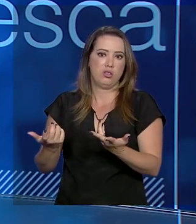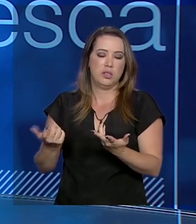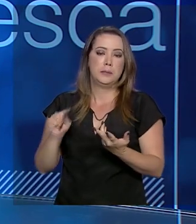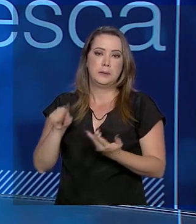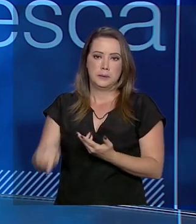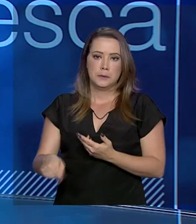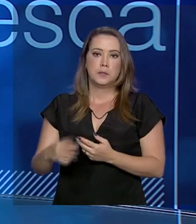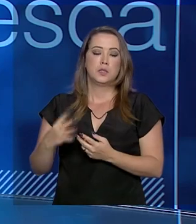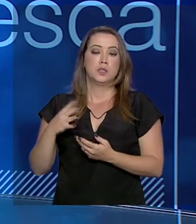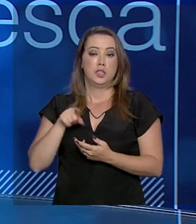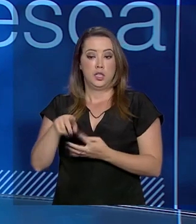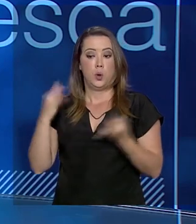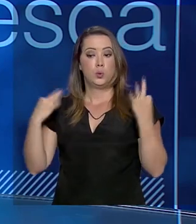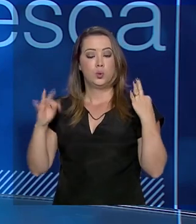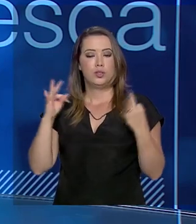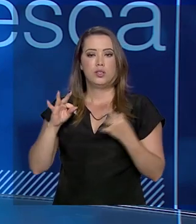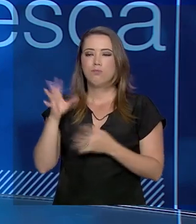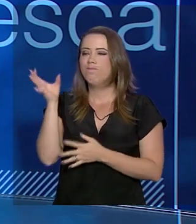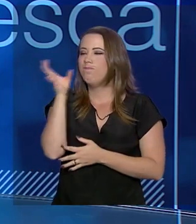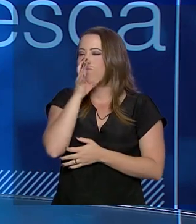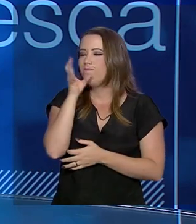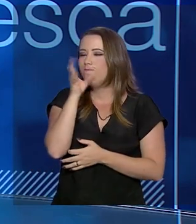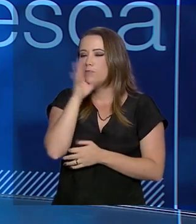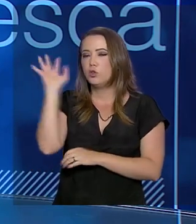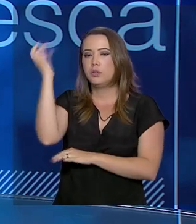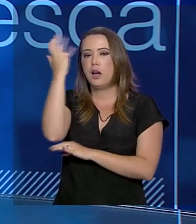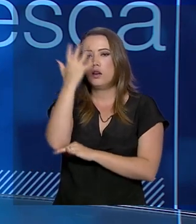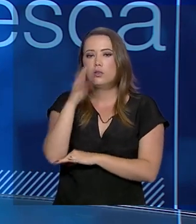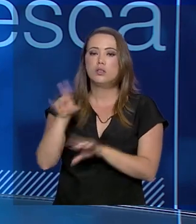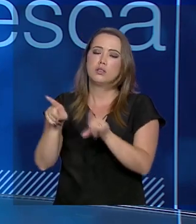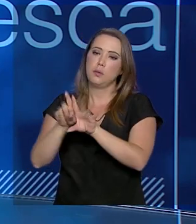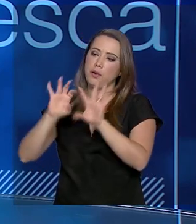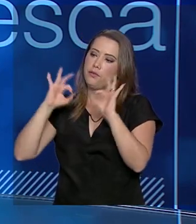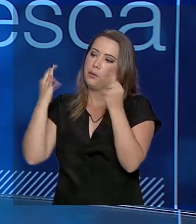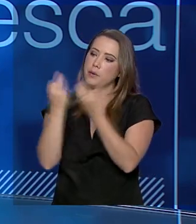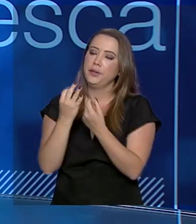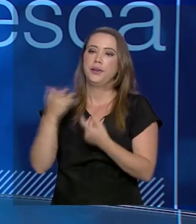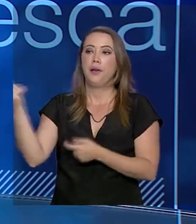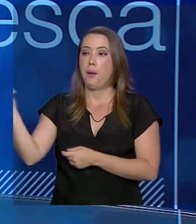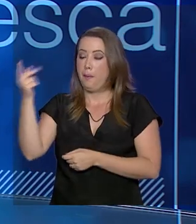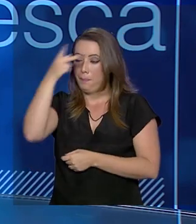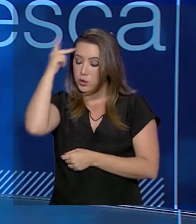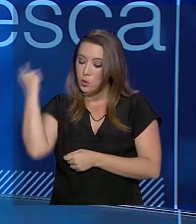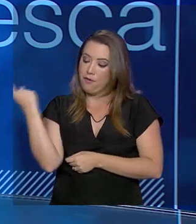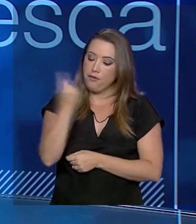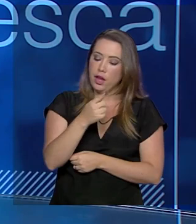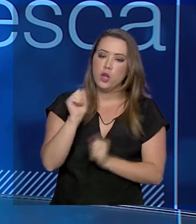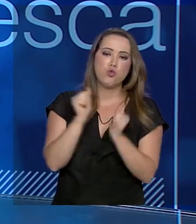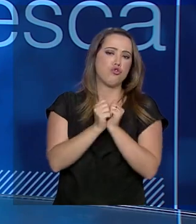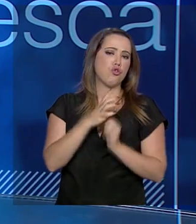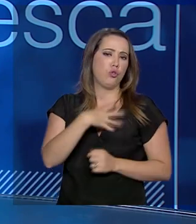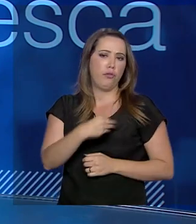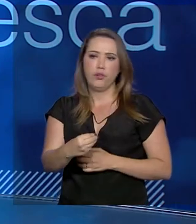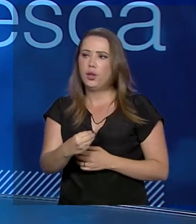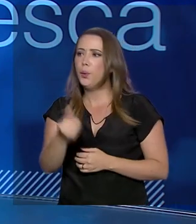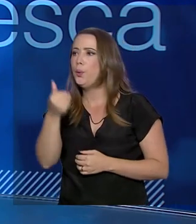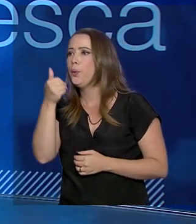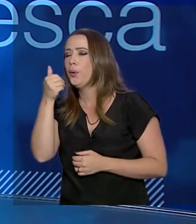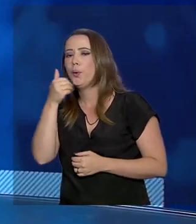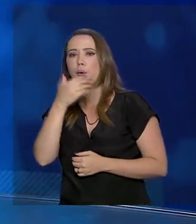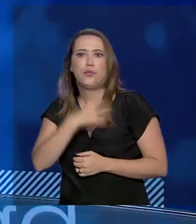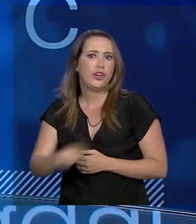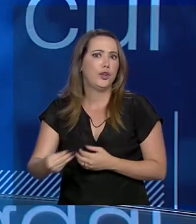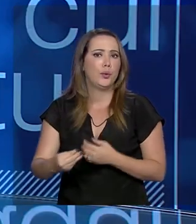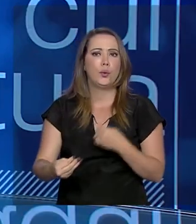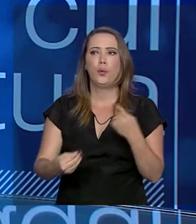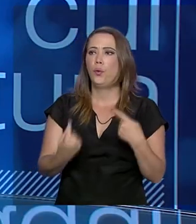contemplação e é um turismo familiar. quando vem o pescador, ele traz a filha, a filha, aí um vai para a praia, o outro vai